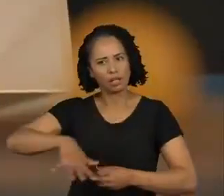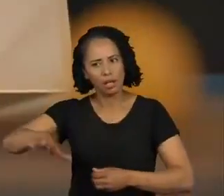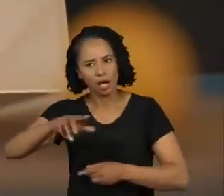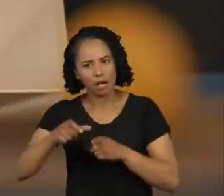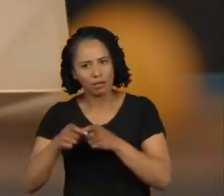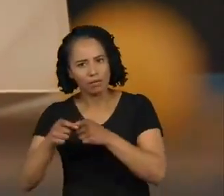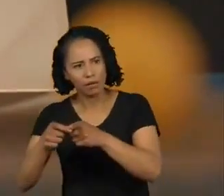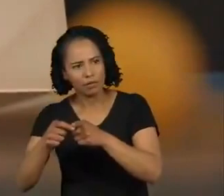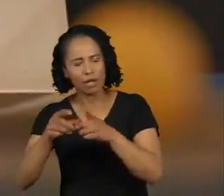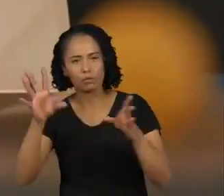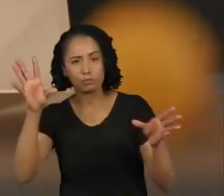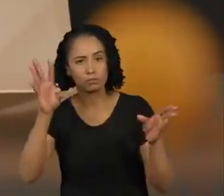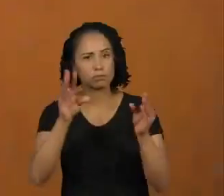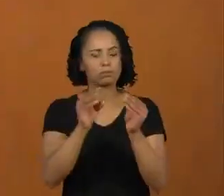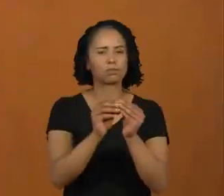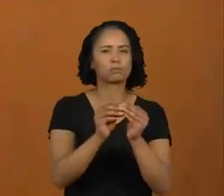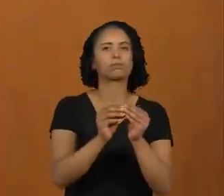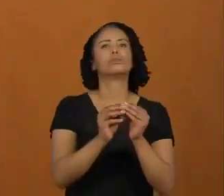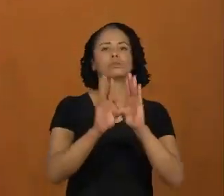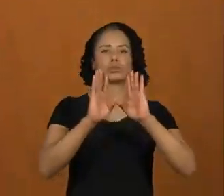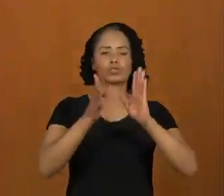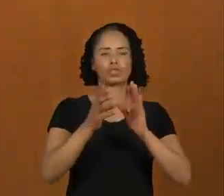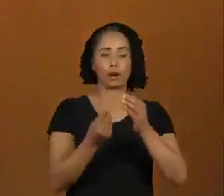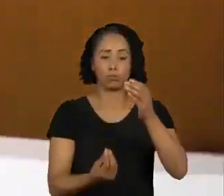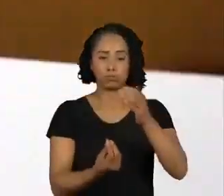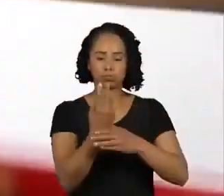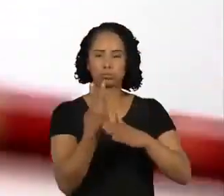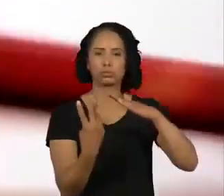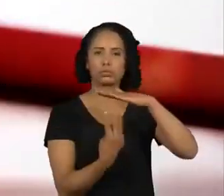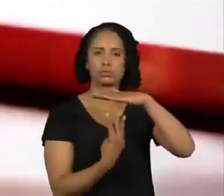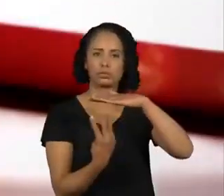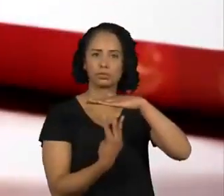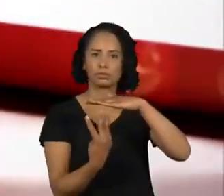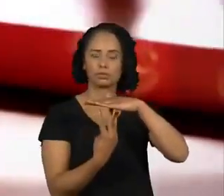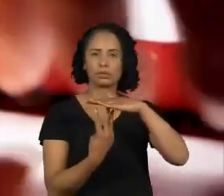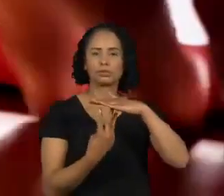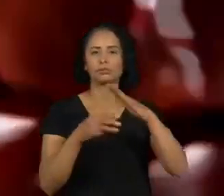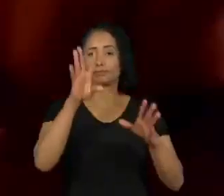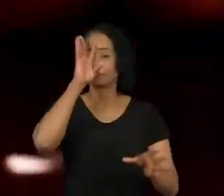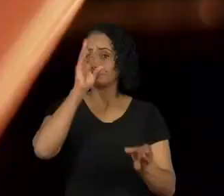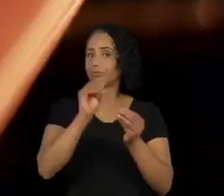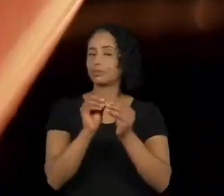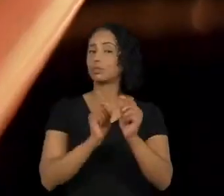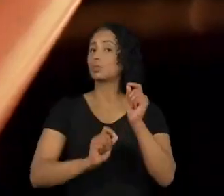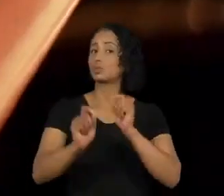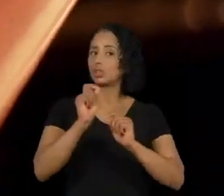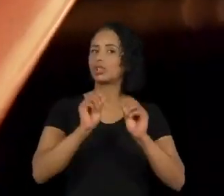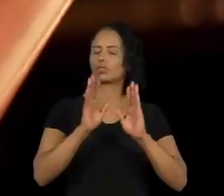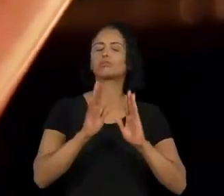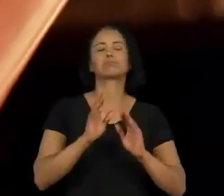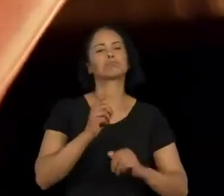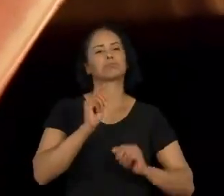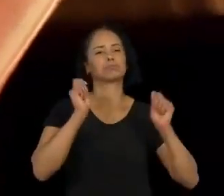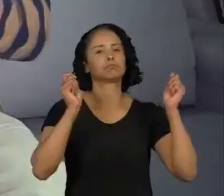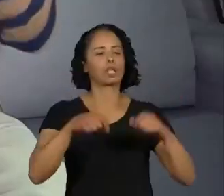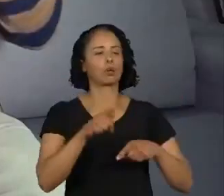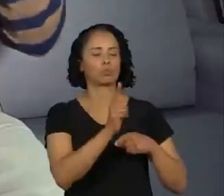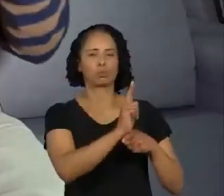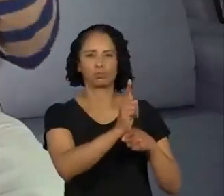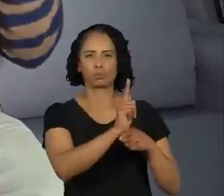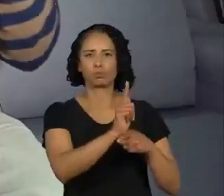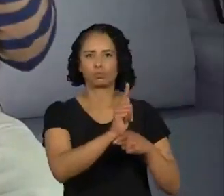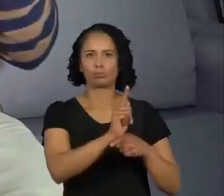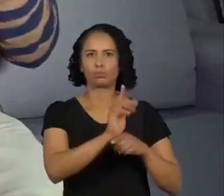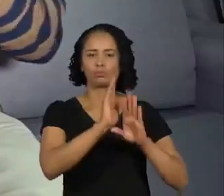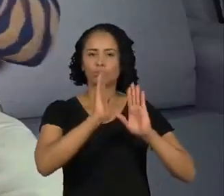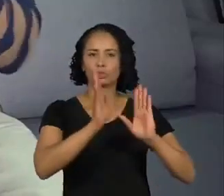um modelo de gestão para o terceiro setor que funcionasse. Foi quando a gente resolveu levar esse modelo de gestão que